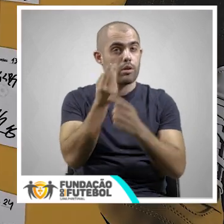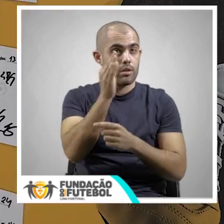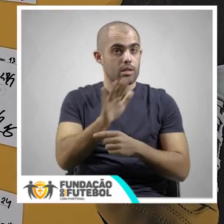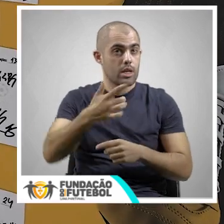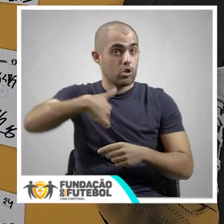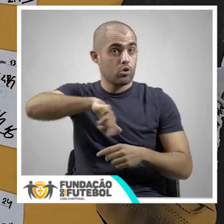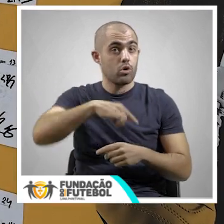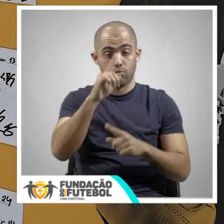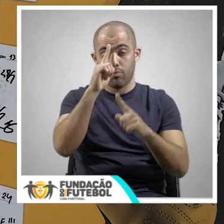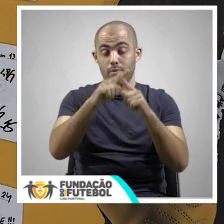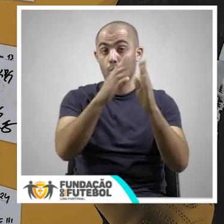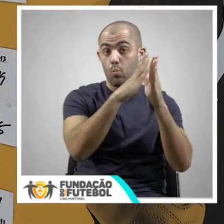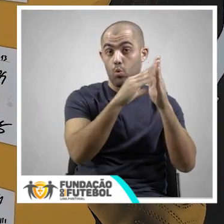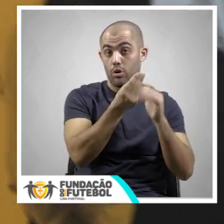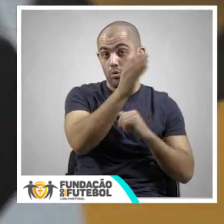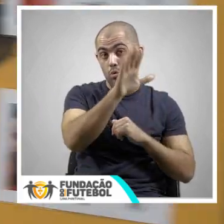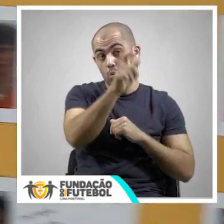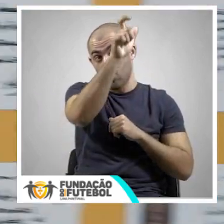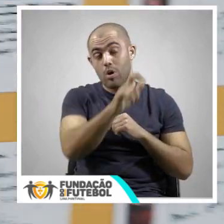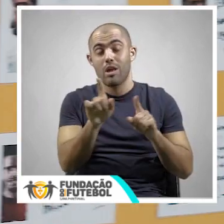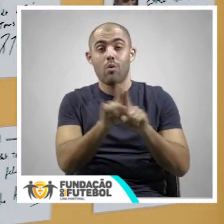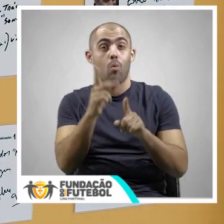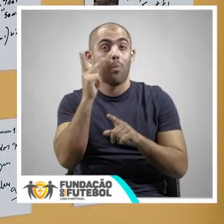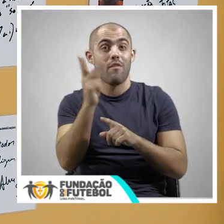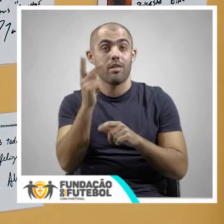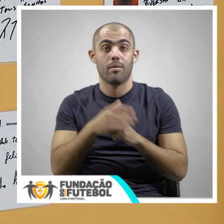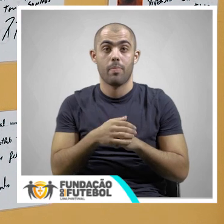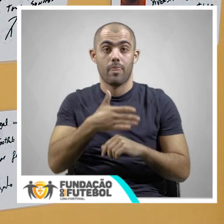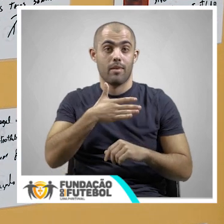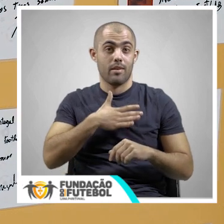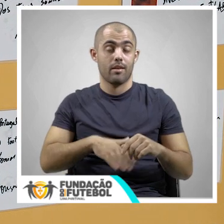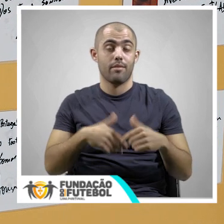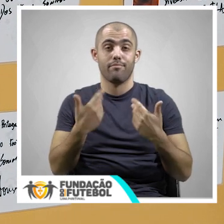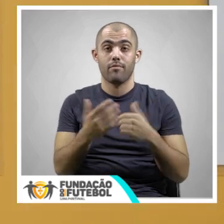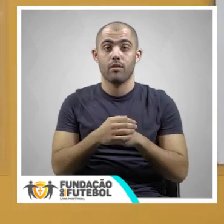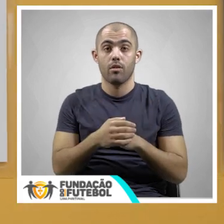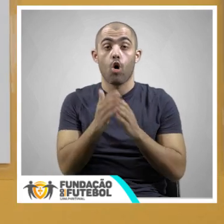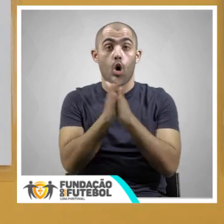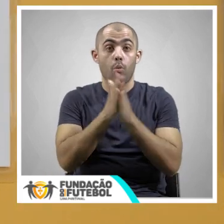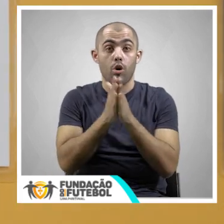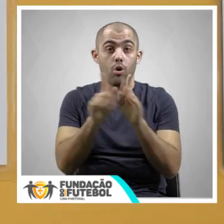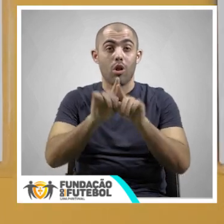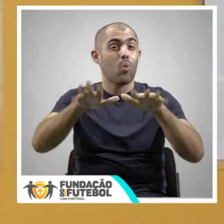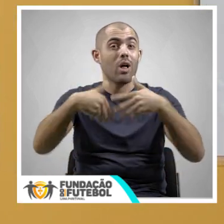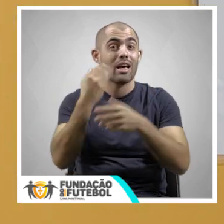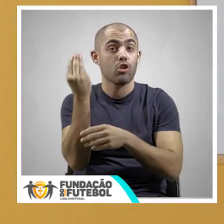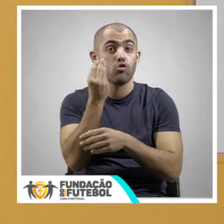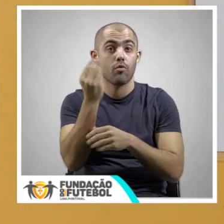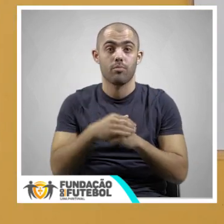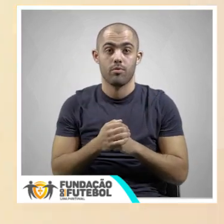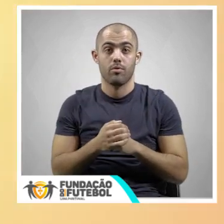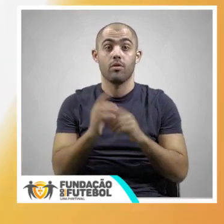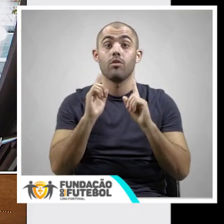algumas destas nossas crianças que querem ser como aquele jogador, que querem ter uma vida como aquele jogador, que querem ter no fundo um conjunto de oportunidades como